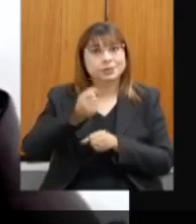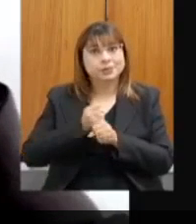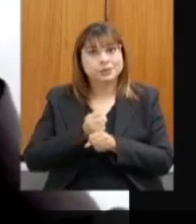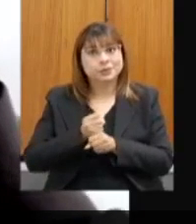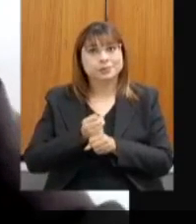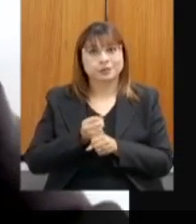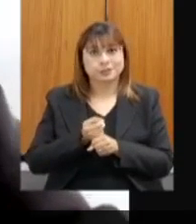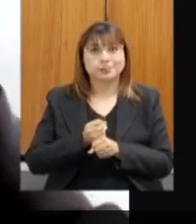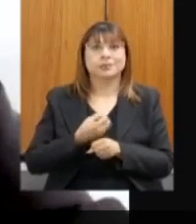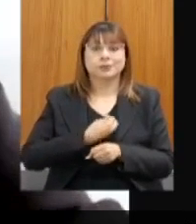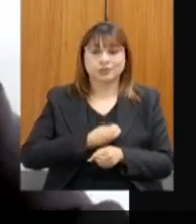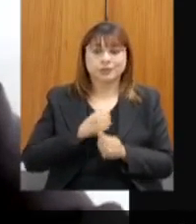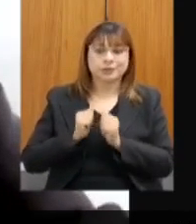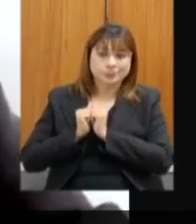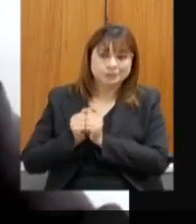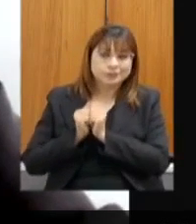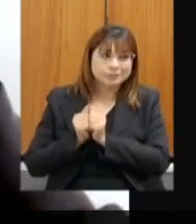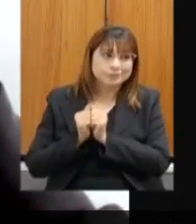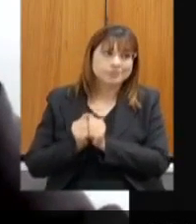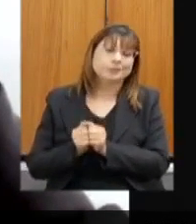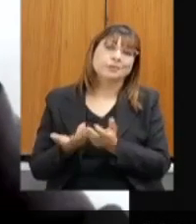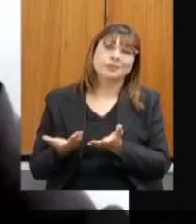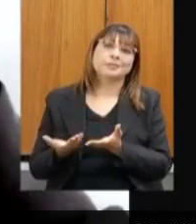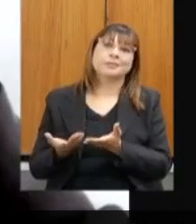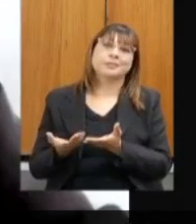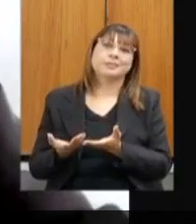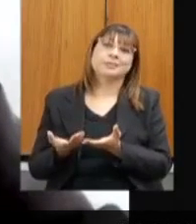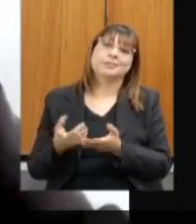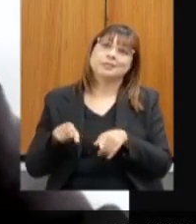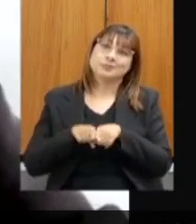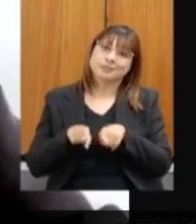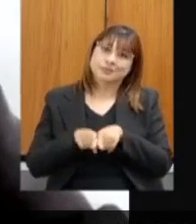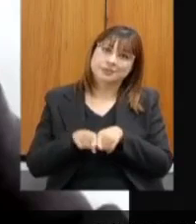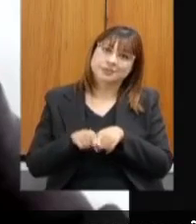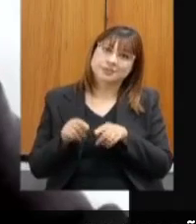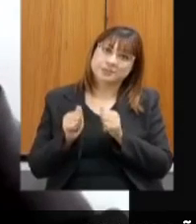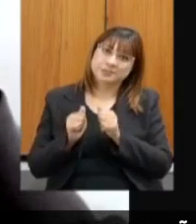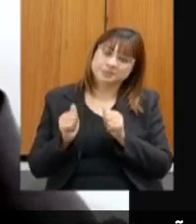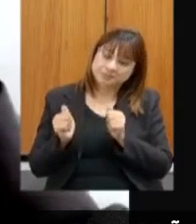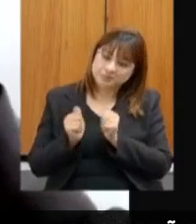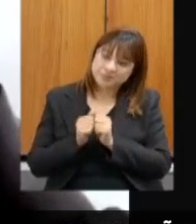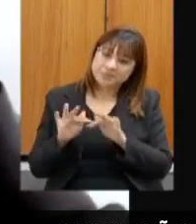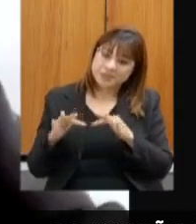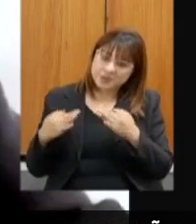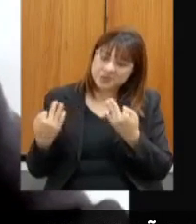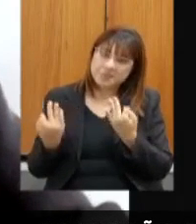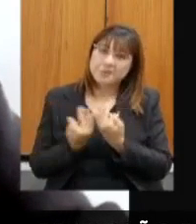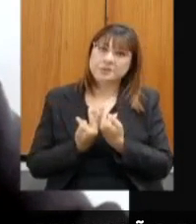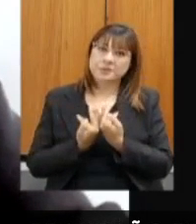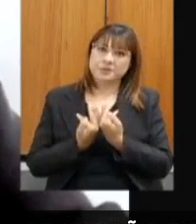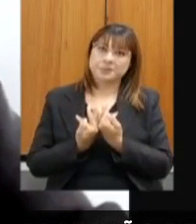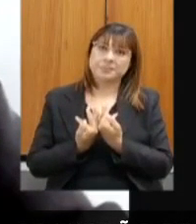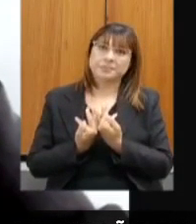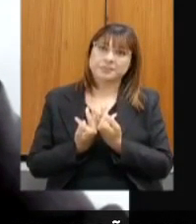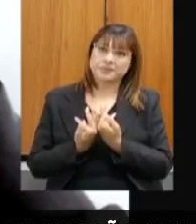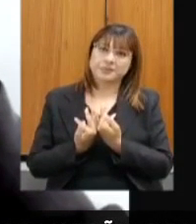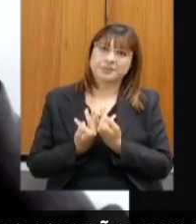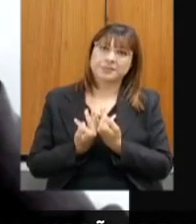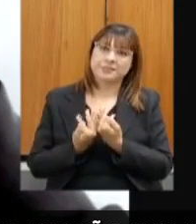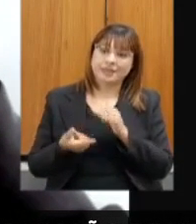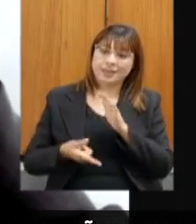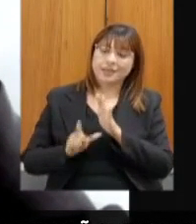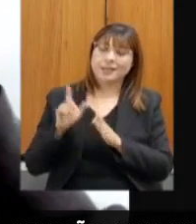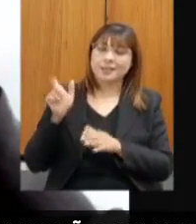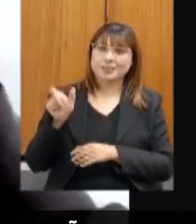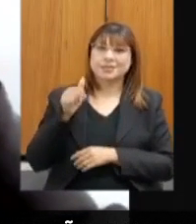ininterrupta e de uma maneira extremamente fraterna e muito próxima a que muito antes da Marília nascer